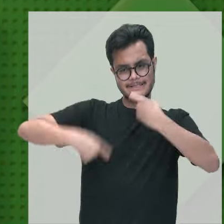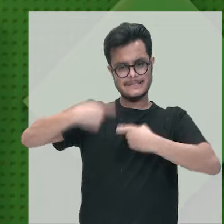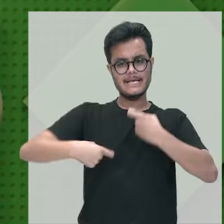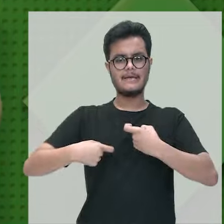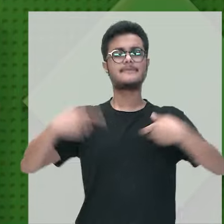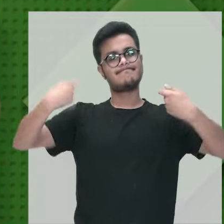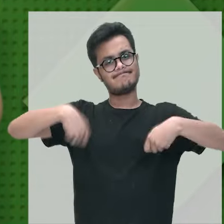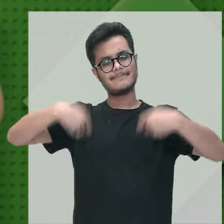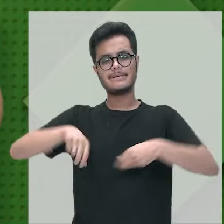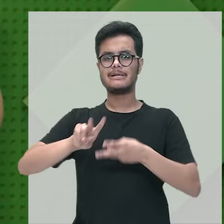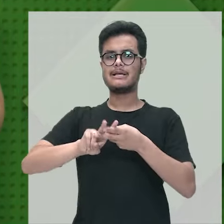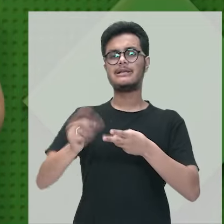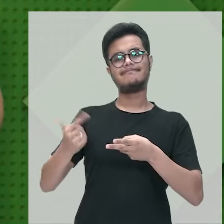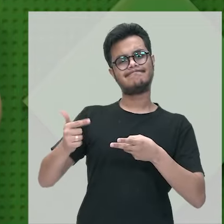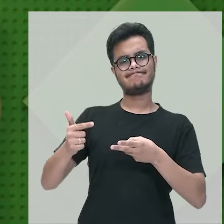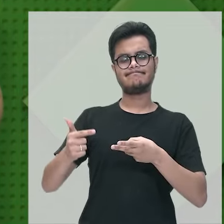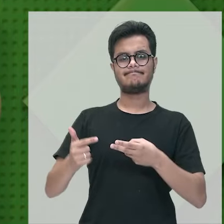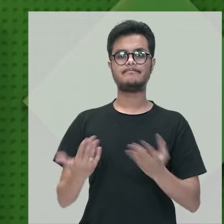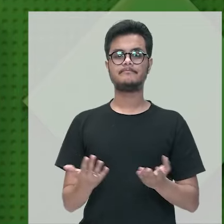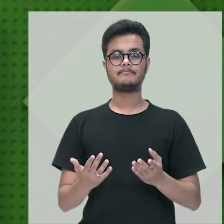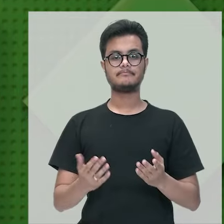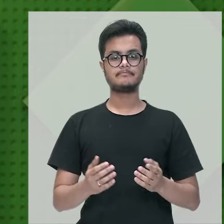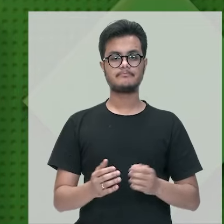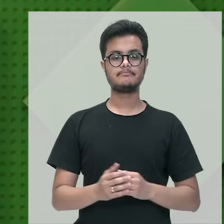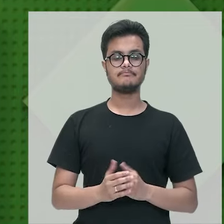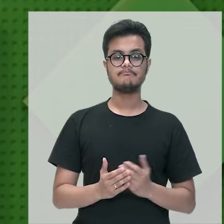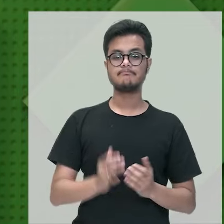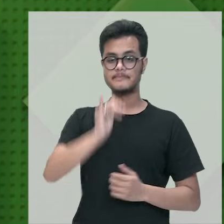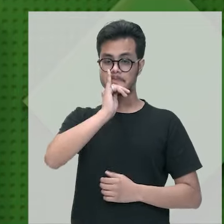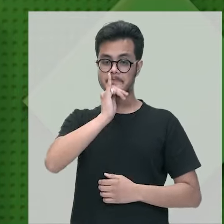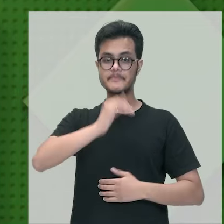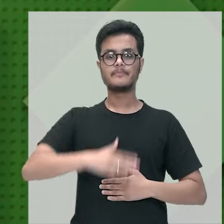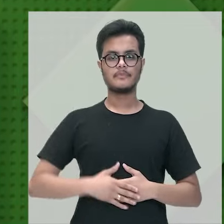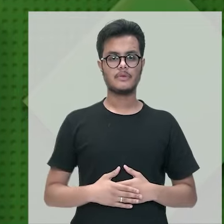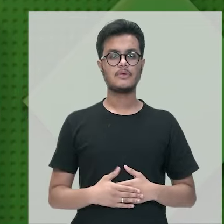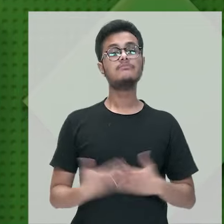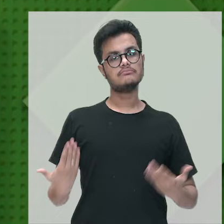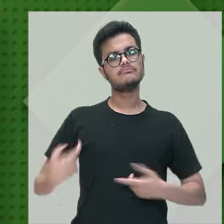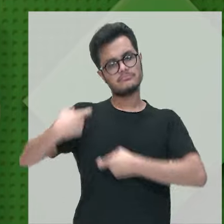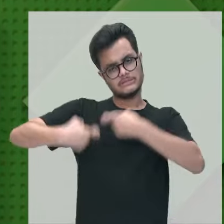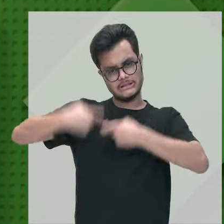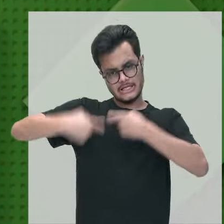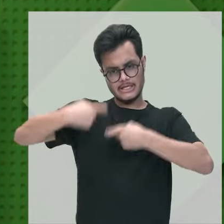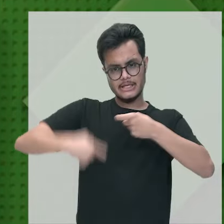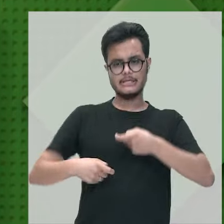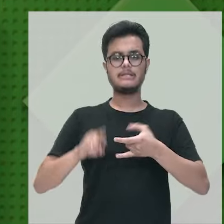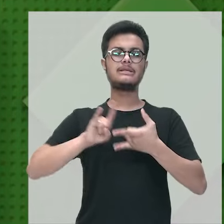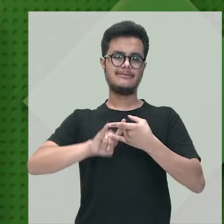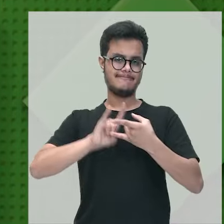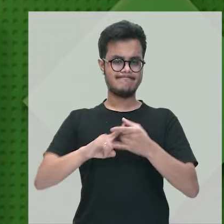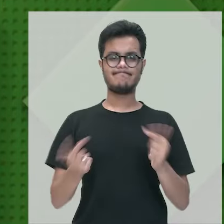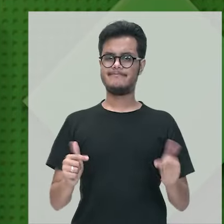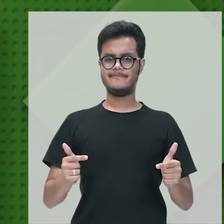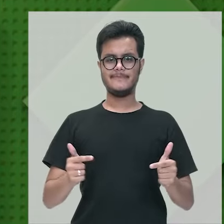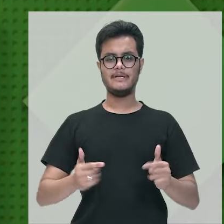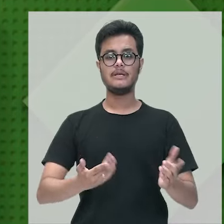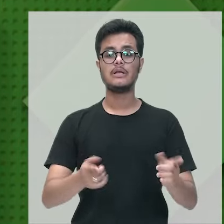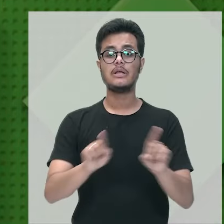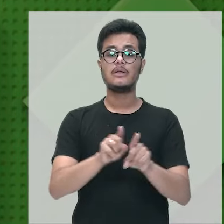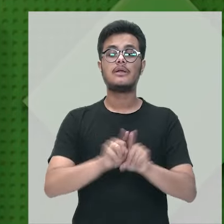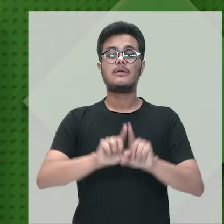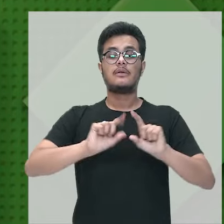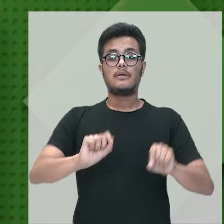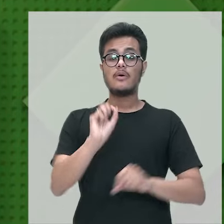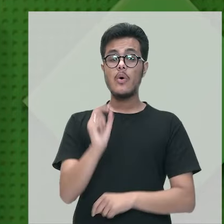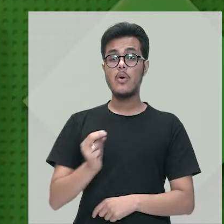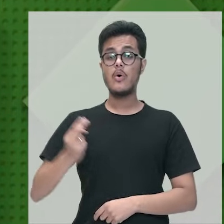grávida, pode transmitir para o bebê, pode ser transmitido também através de relações sexuais sem uso do preservativo, ou